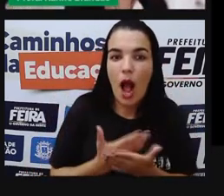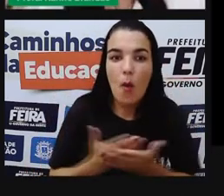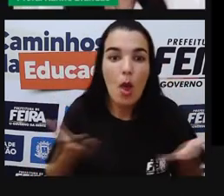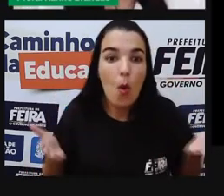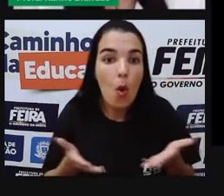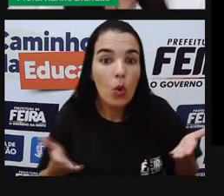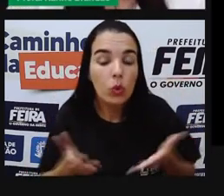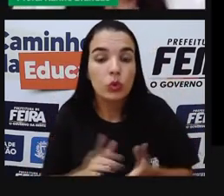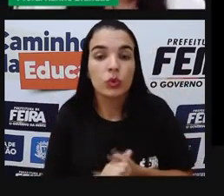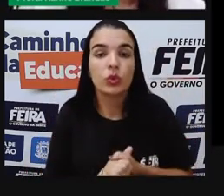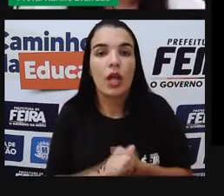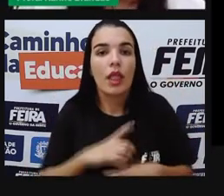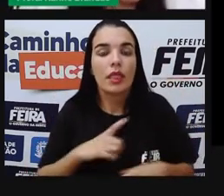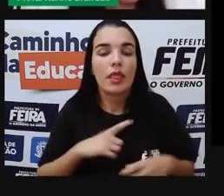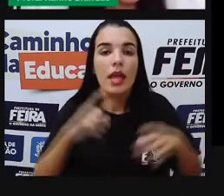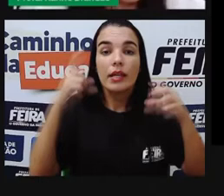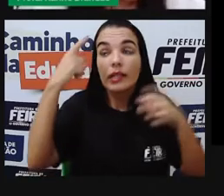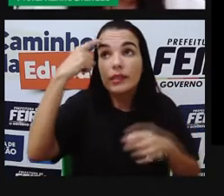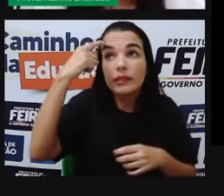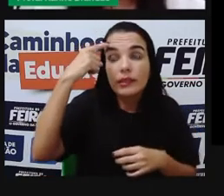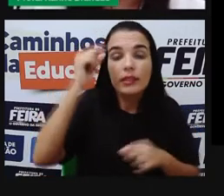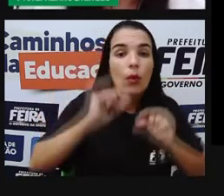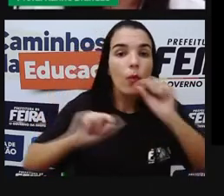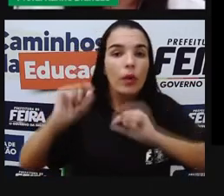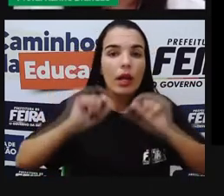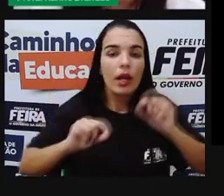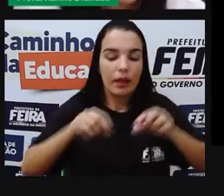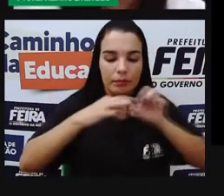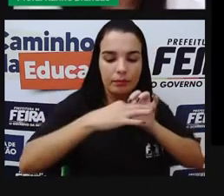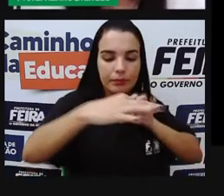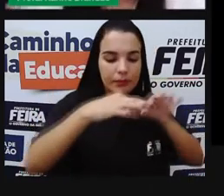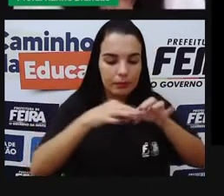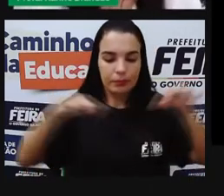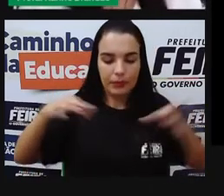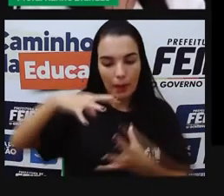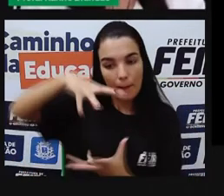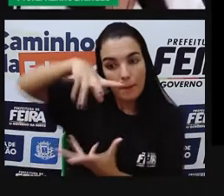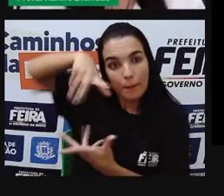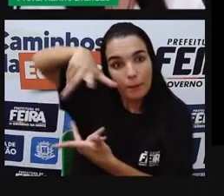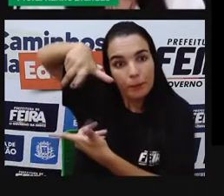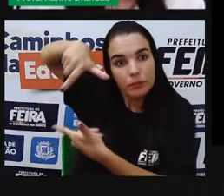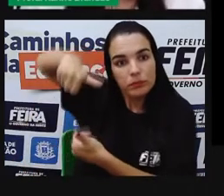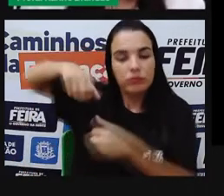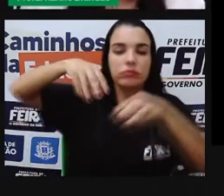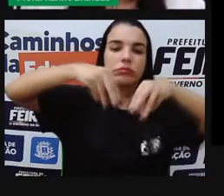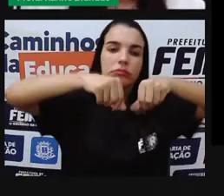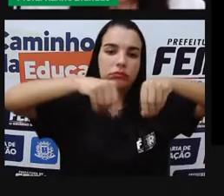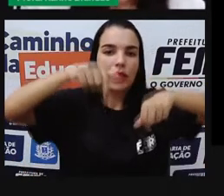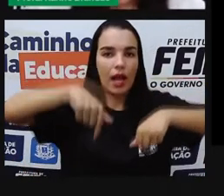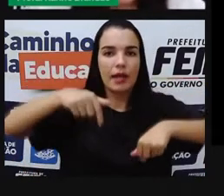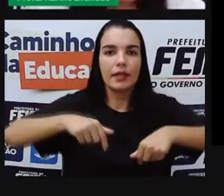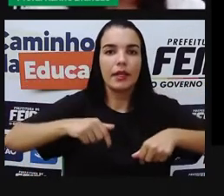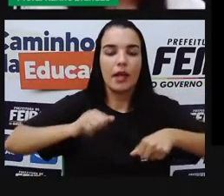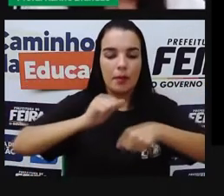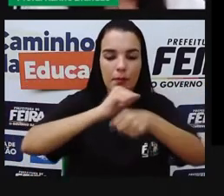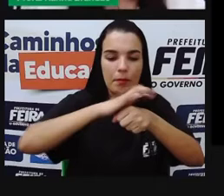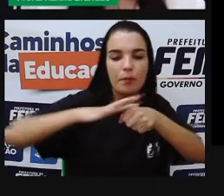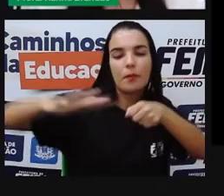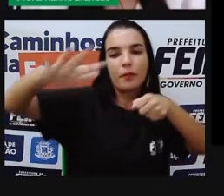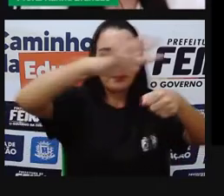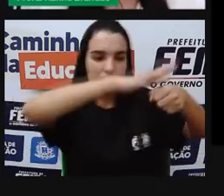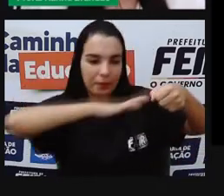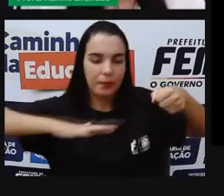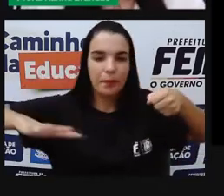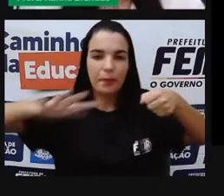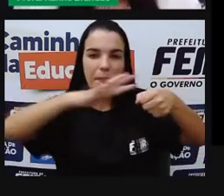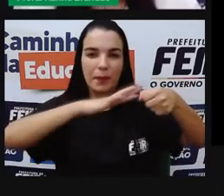situar esse nosso território, planeta Terra, no universo. Tranquilo? Então,